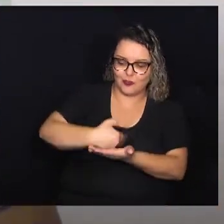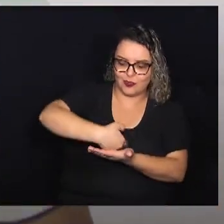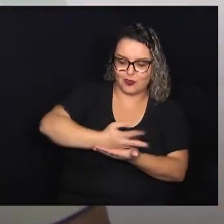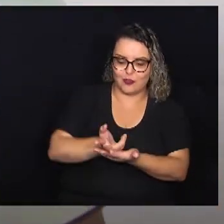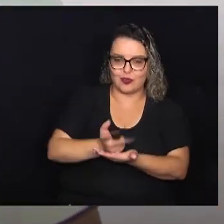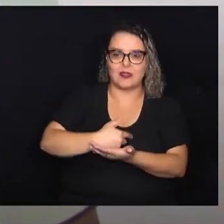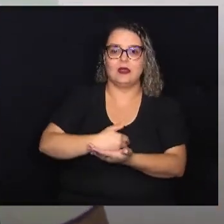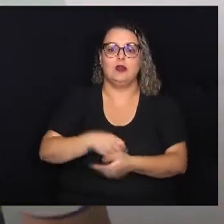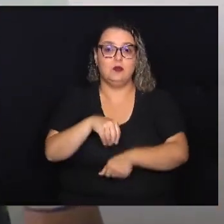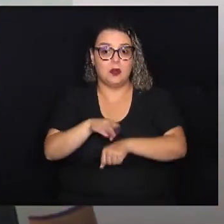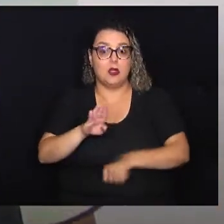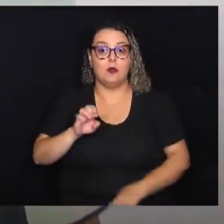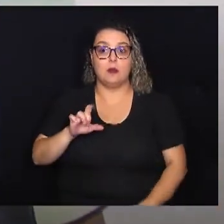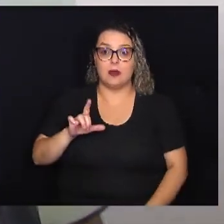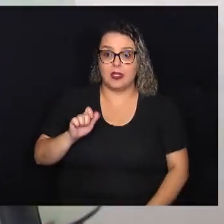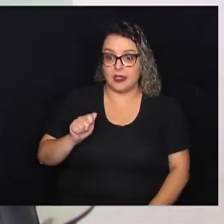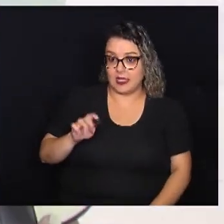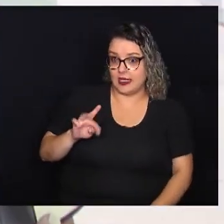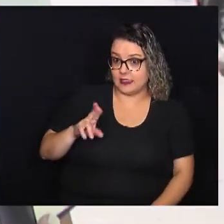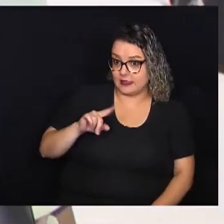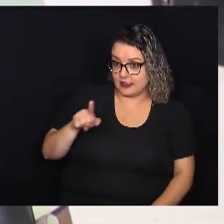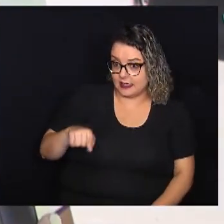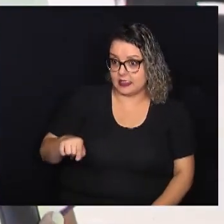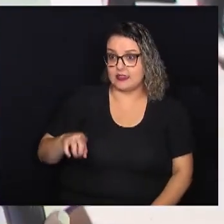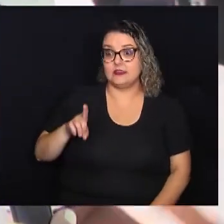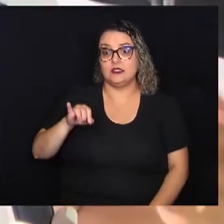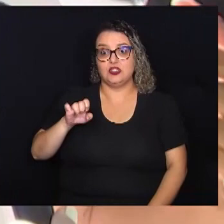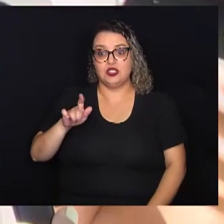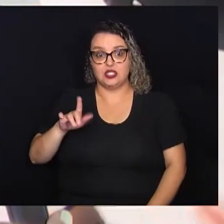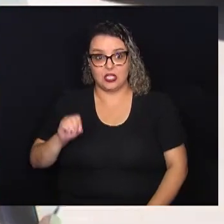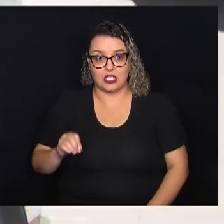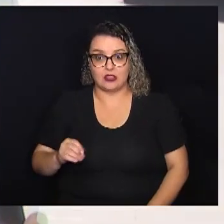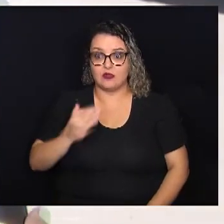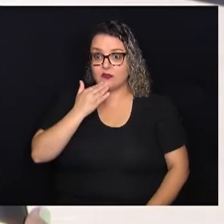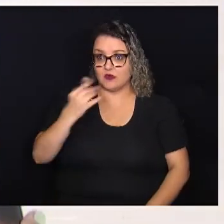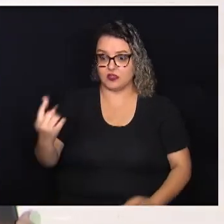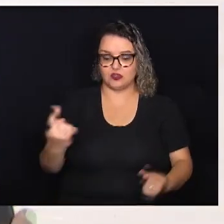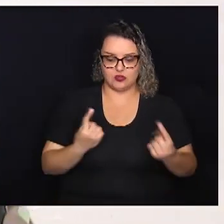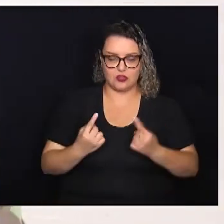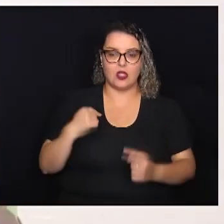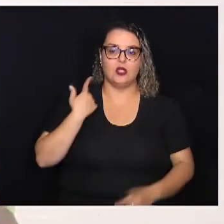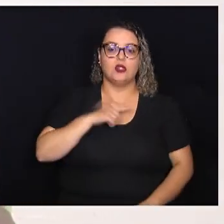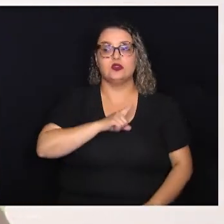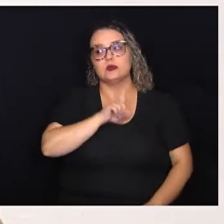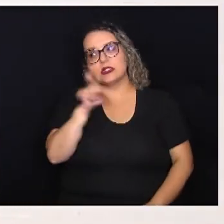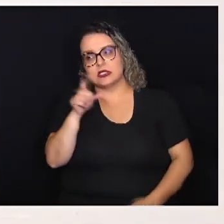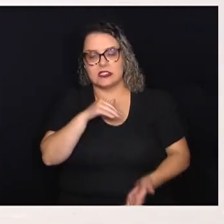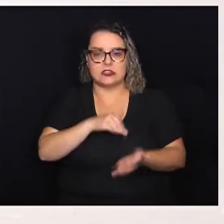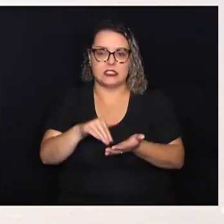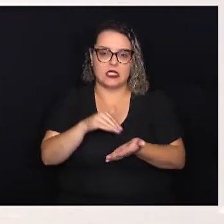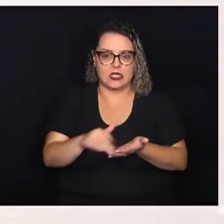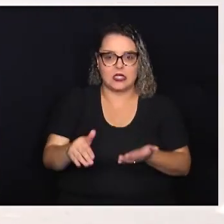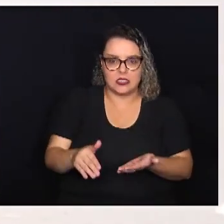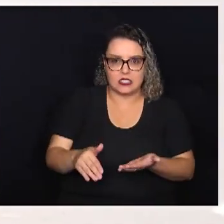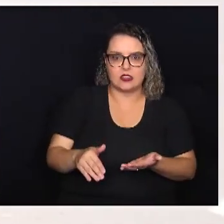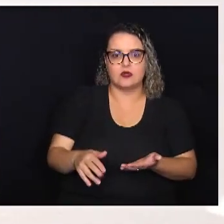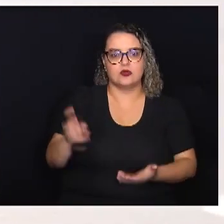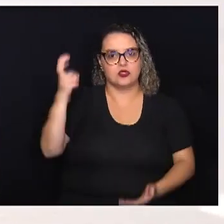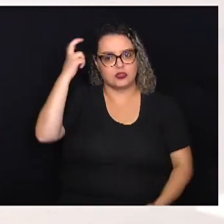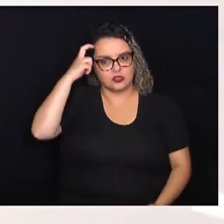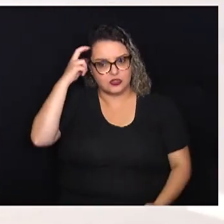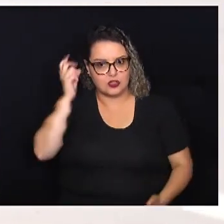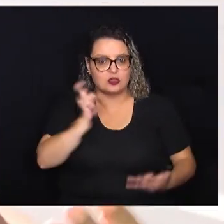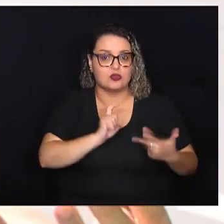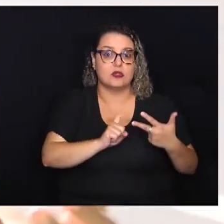Beatriz, do Diego, que deram essa indicação para a gente, fomos até a cultura, no executivo, trabalhar em cima desse